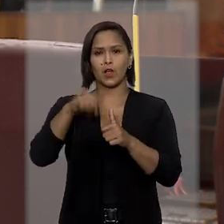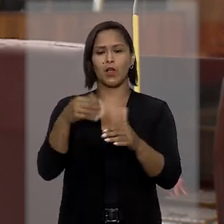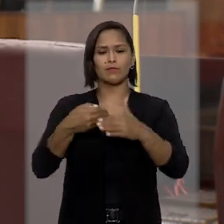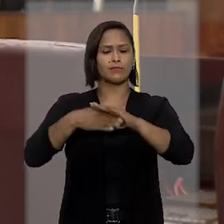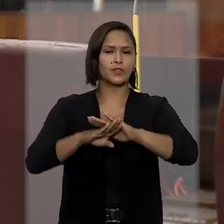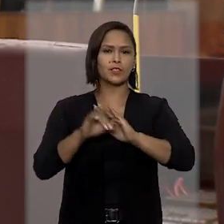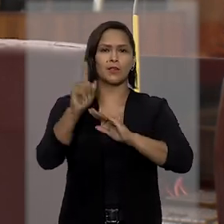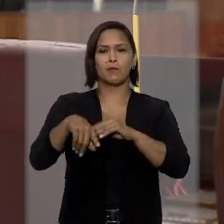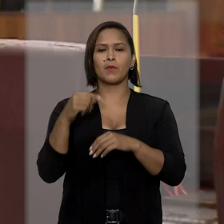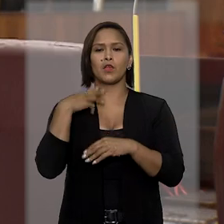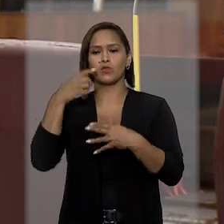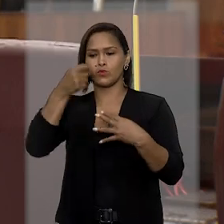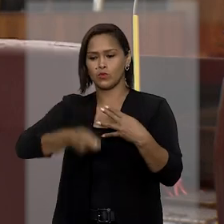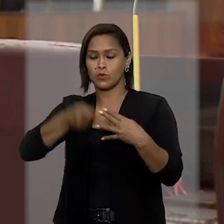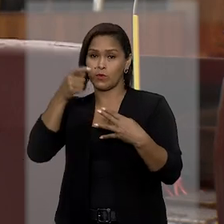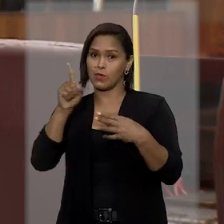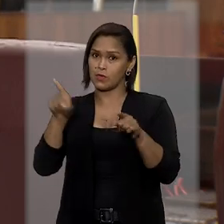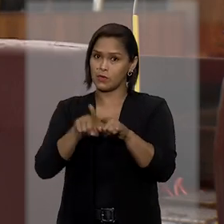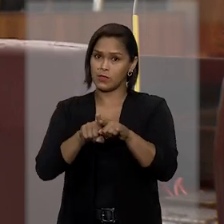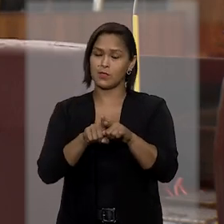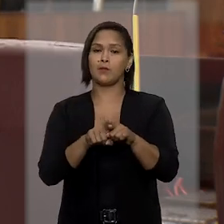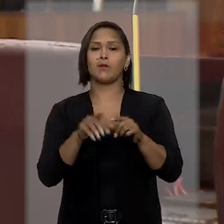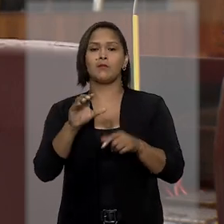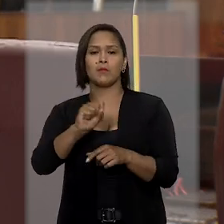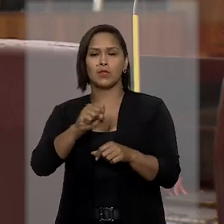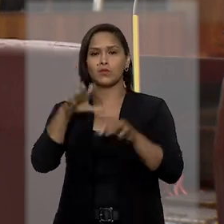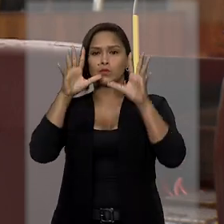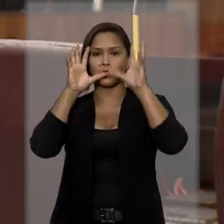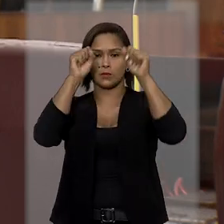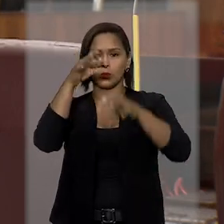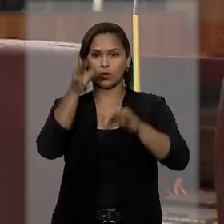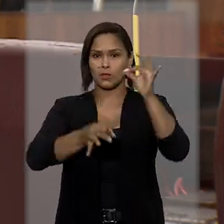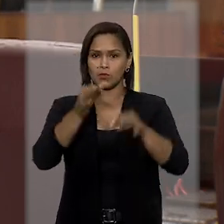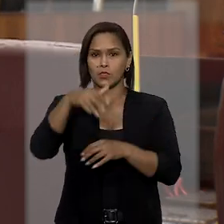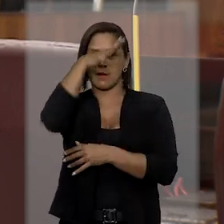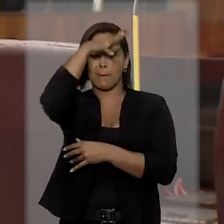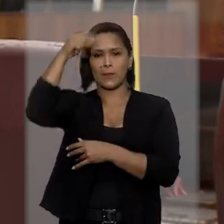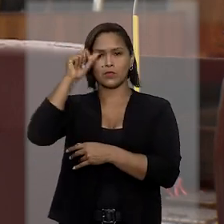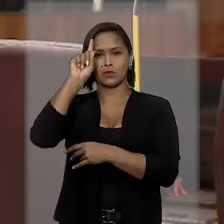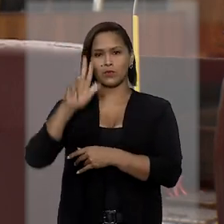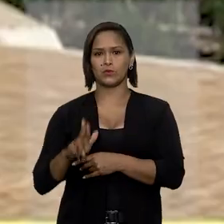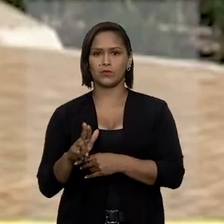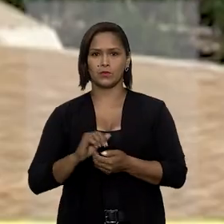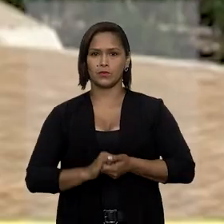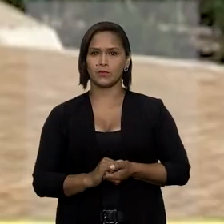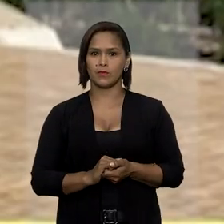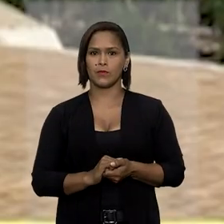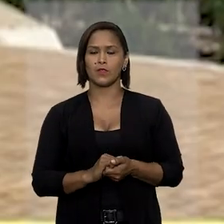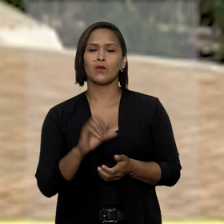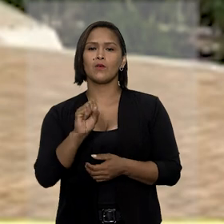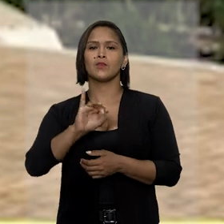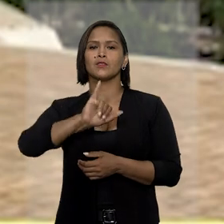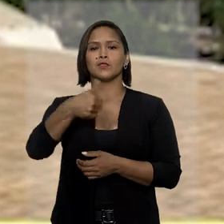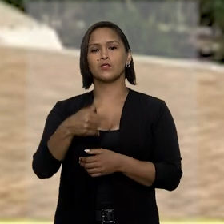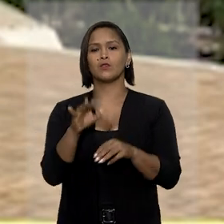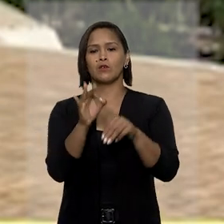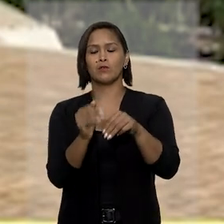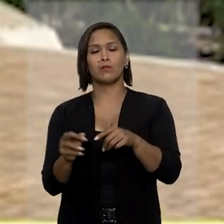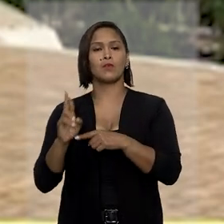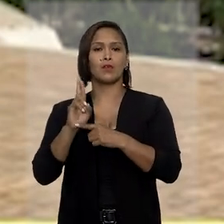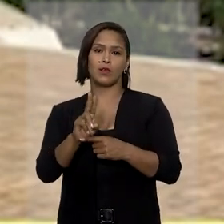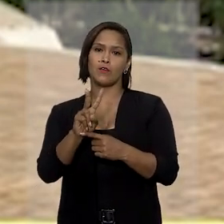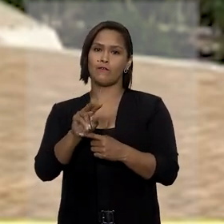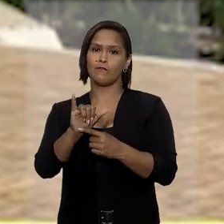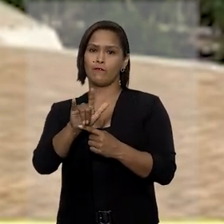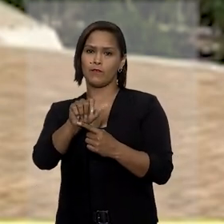indeferido pelo juízo de primeiro grau e pelo Tribunal de Justiça de Mato Grosso do Sul. No STJ, o ministro relator